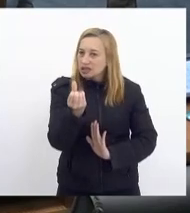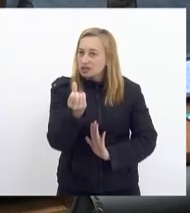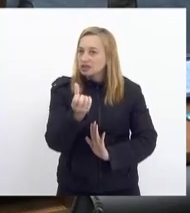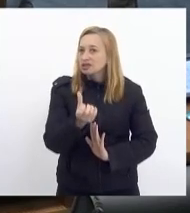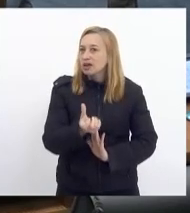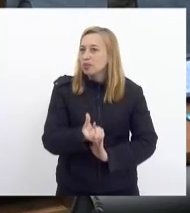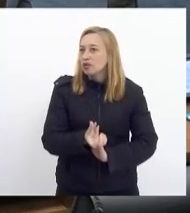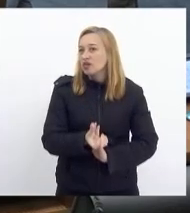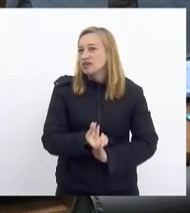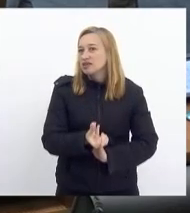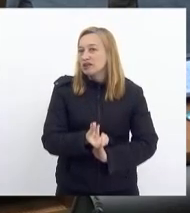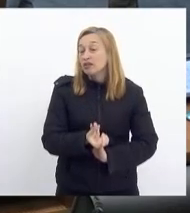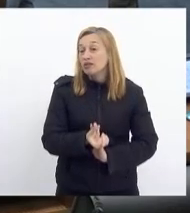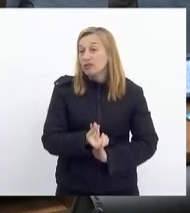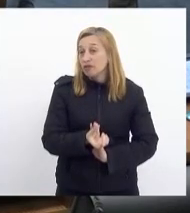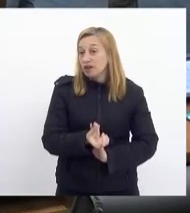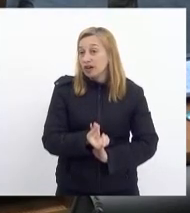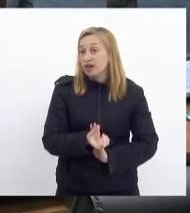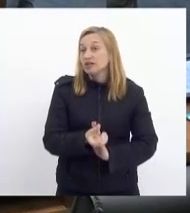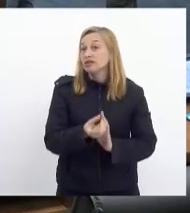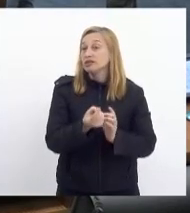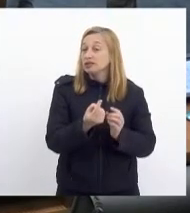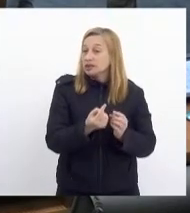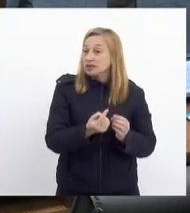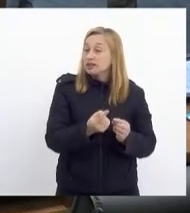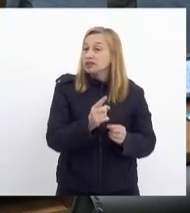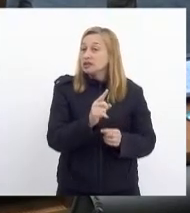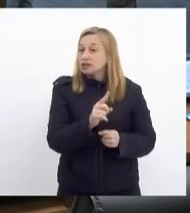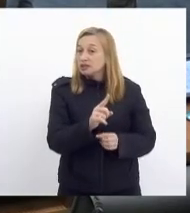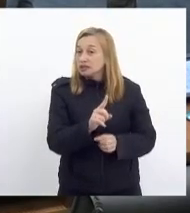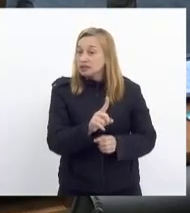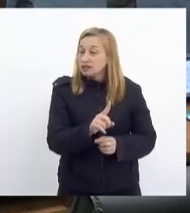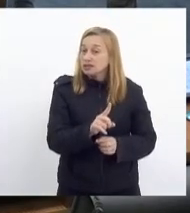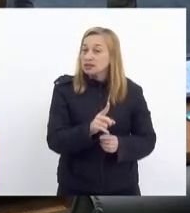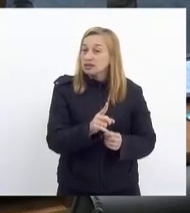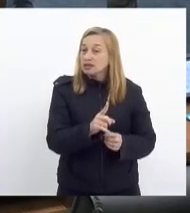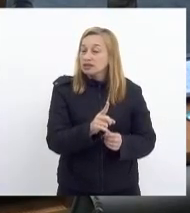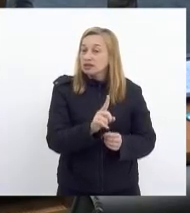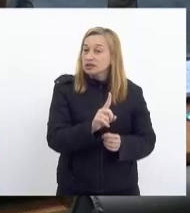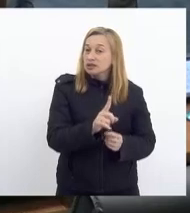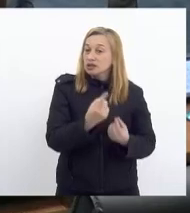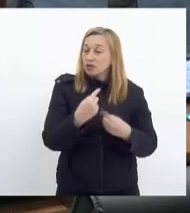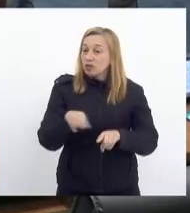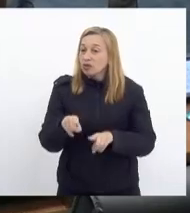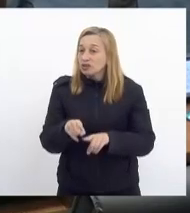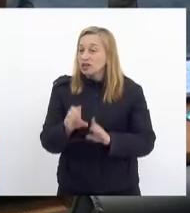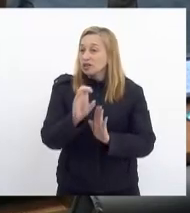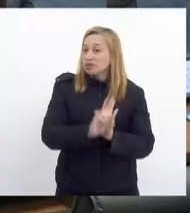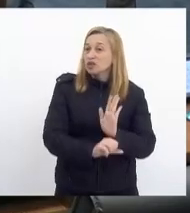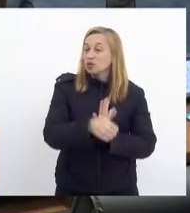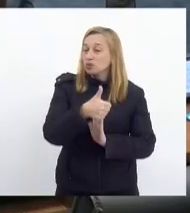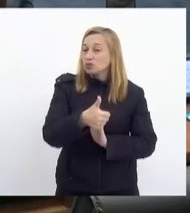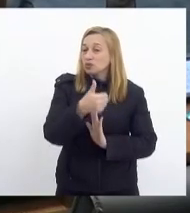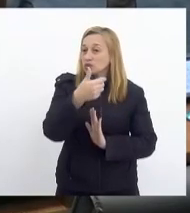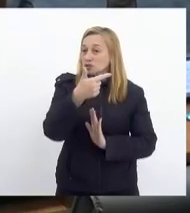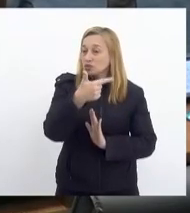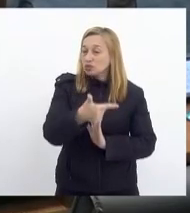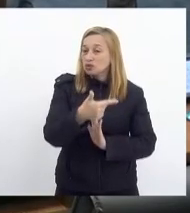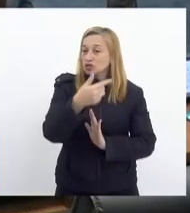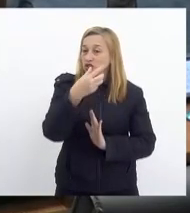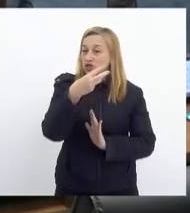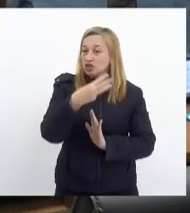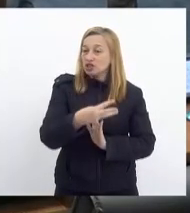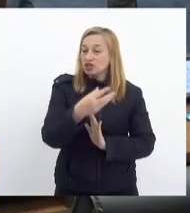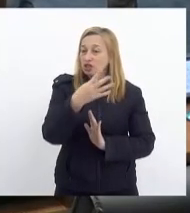e rejeitando as emendas de número 1, 2, 3, 4 e